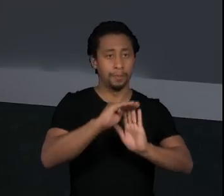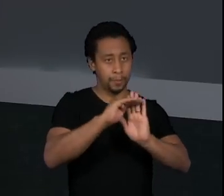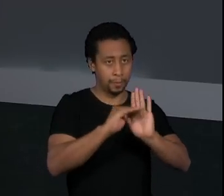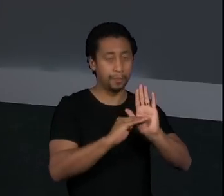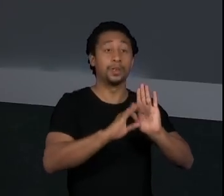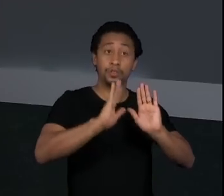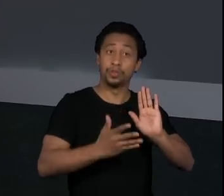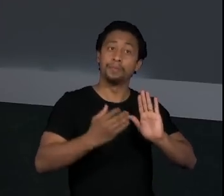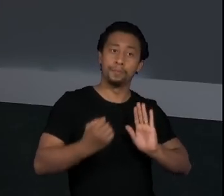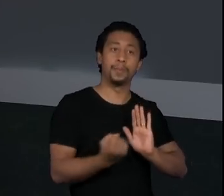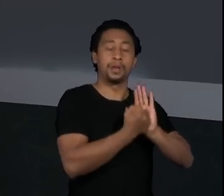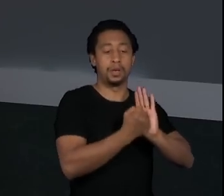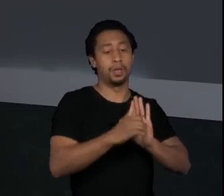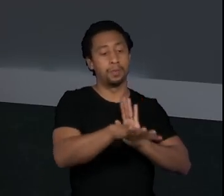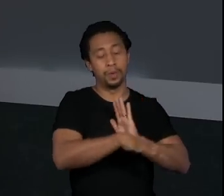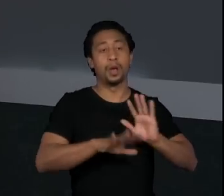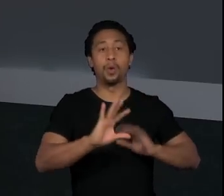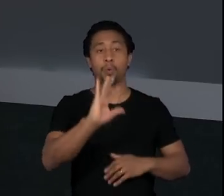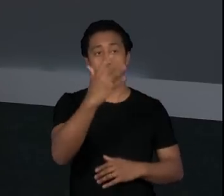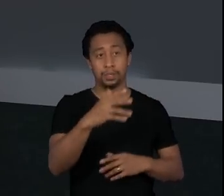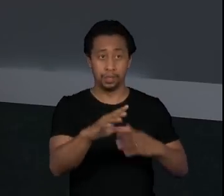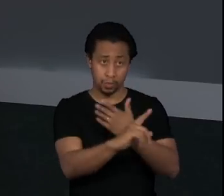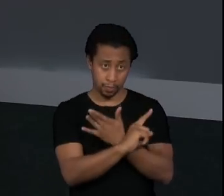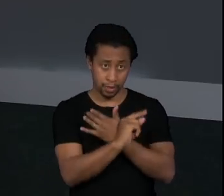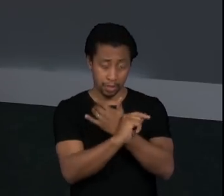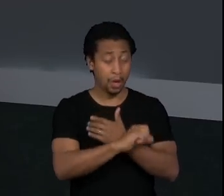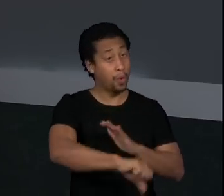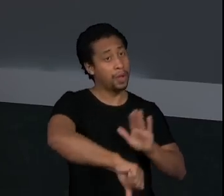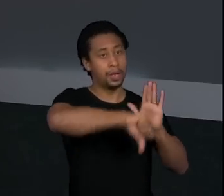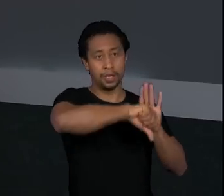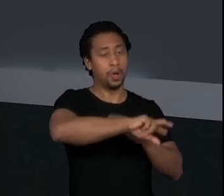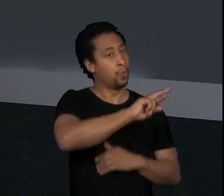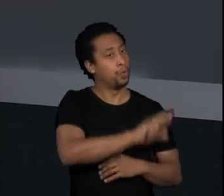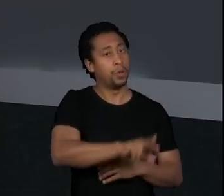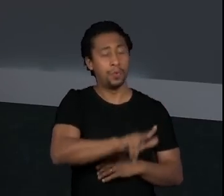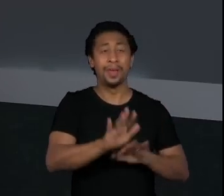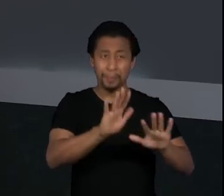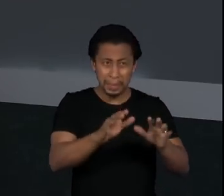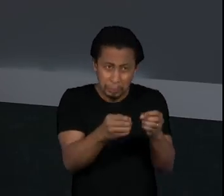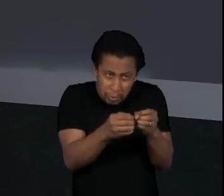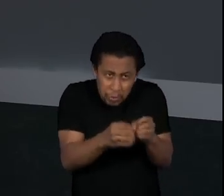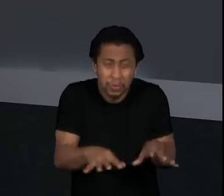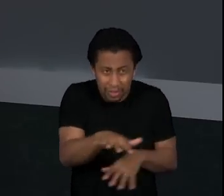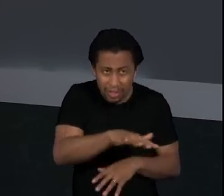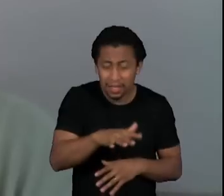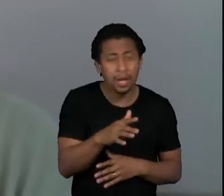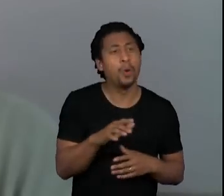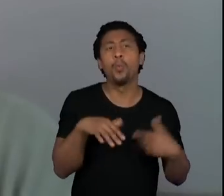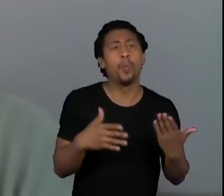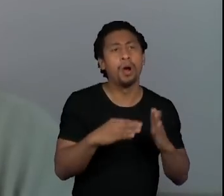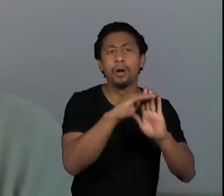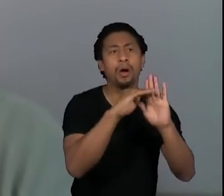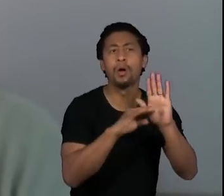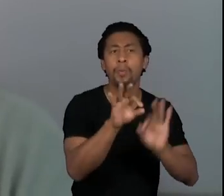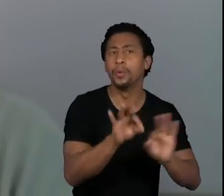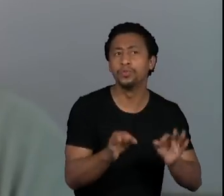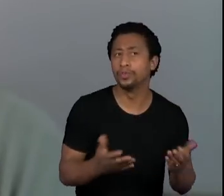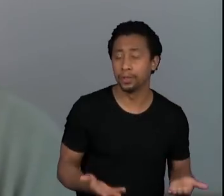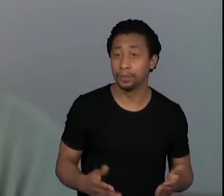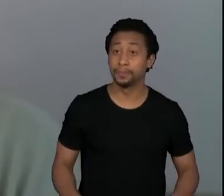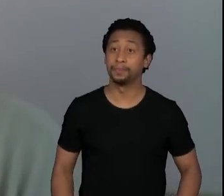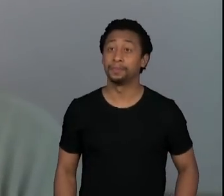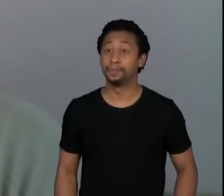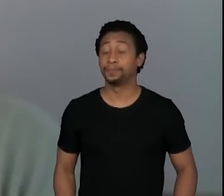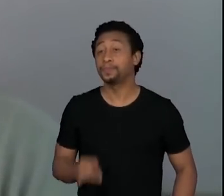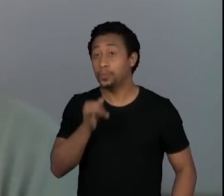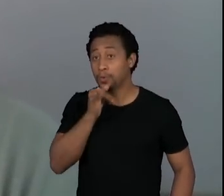não são ilegais, mas que colocam em risco o bioma. Que projetos são esses? Por exemplo, uma pequena central hidrelétrica,